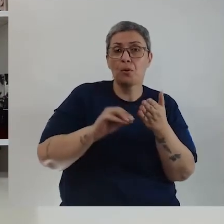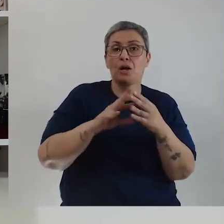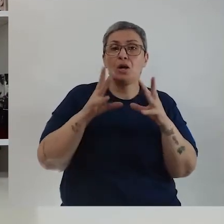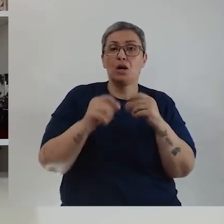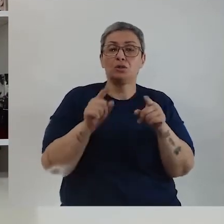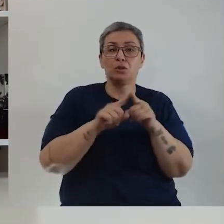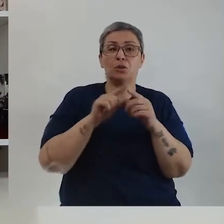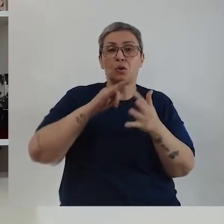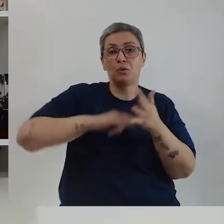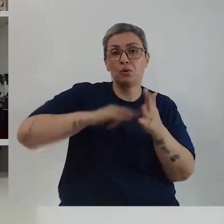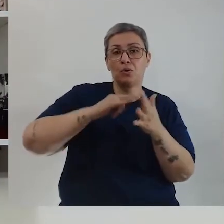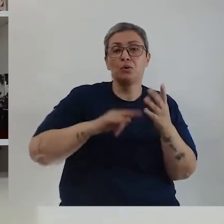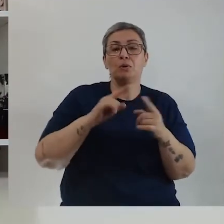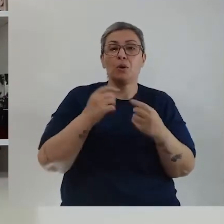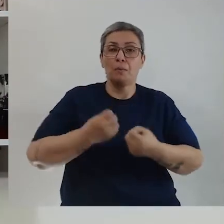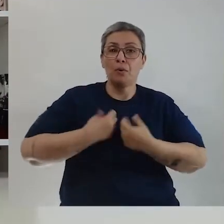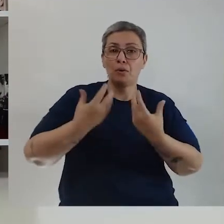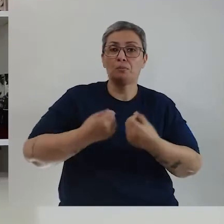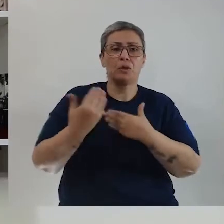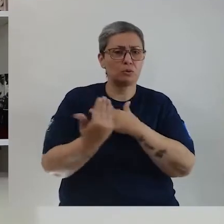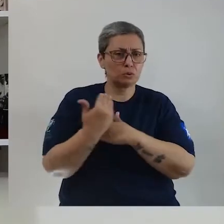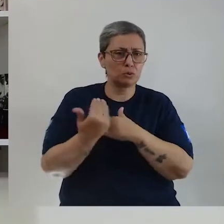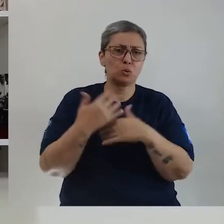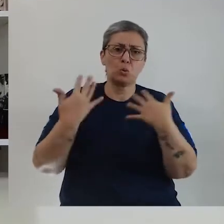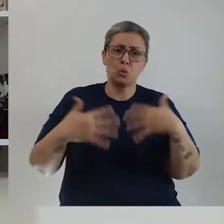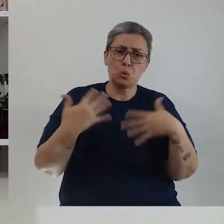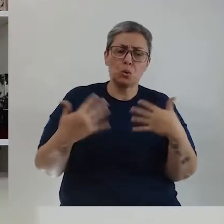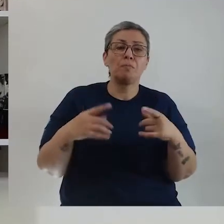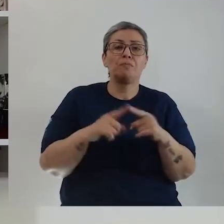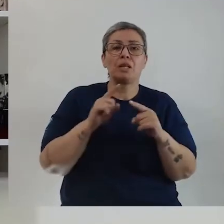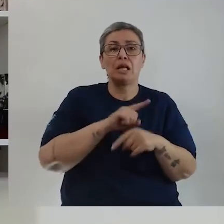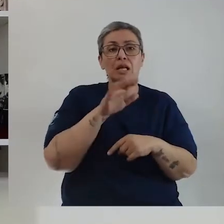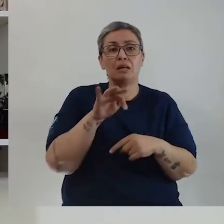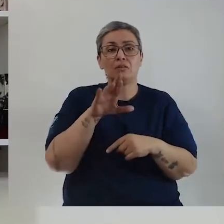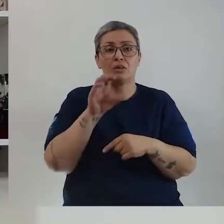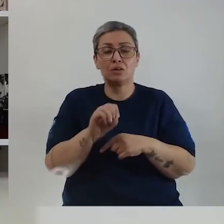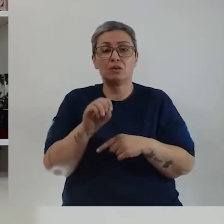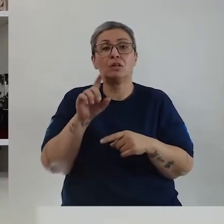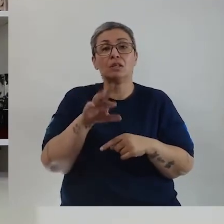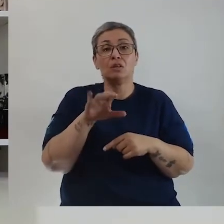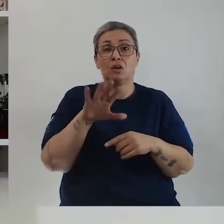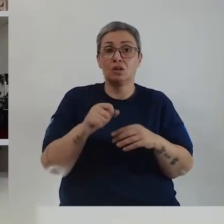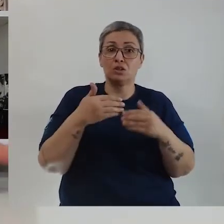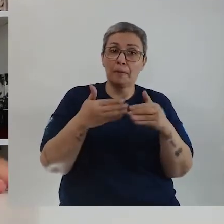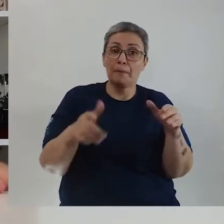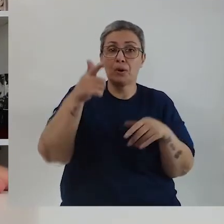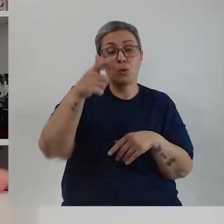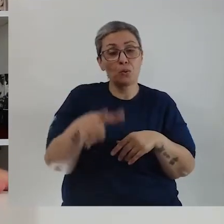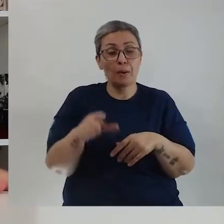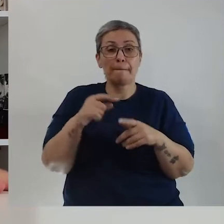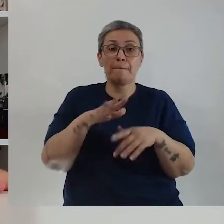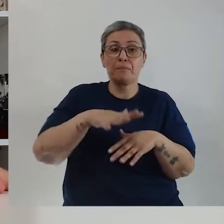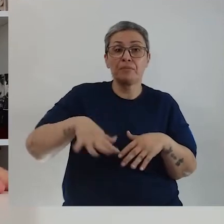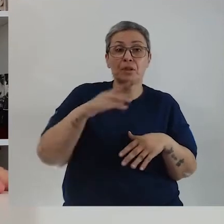burocrática, a poética. Ela me ajuda bastante nesse sentido. Lá em Franco da Rocha também foi a abertura